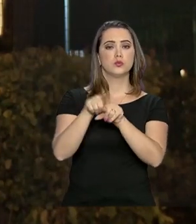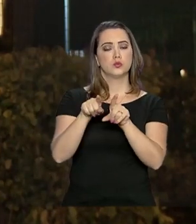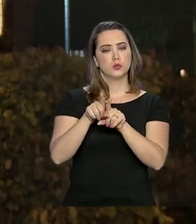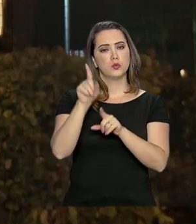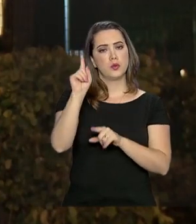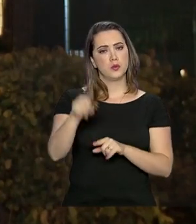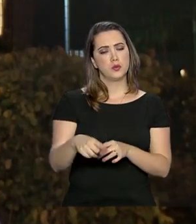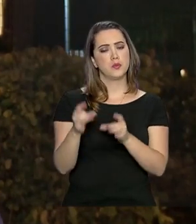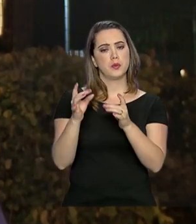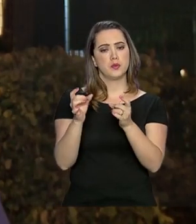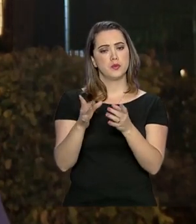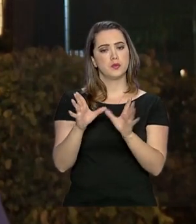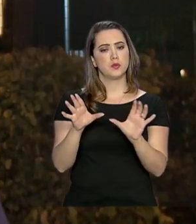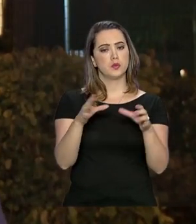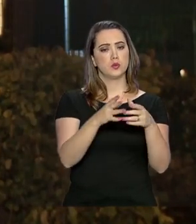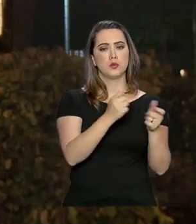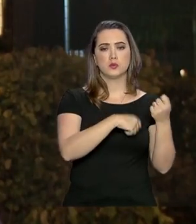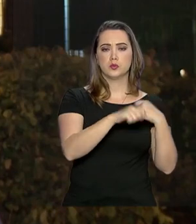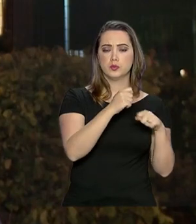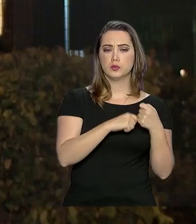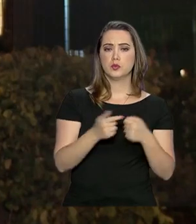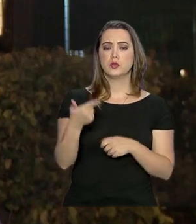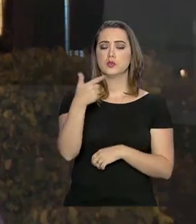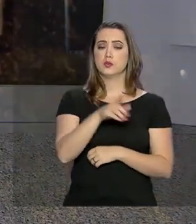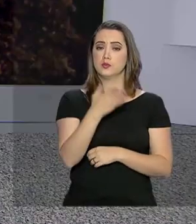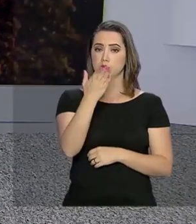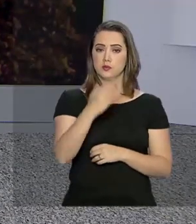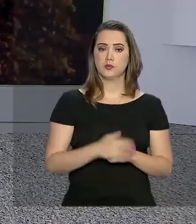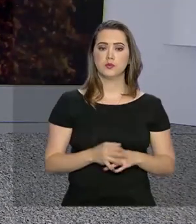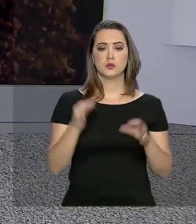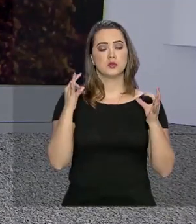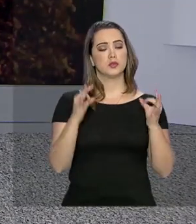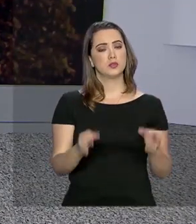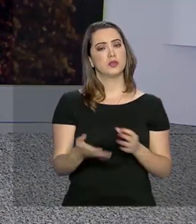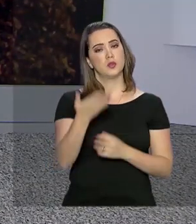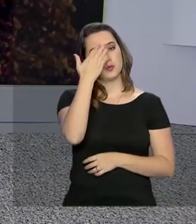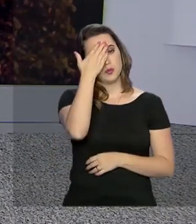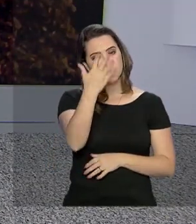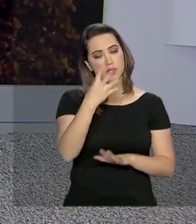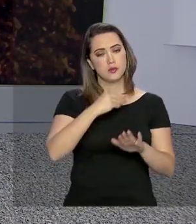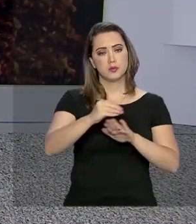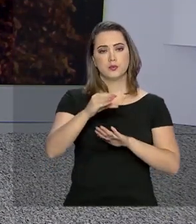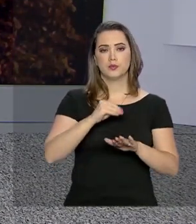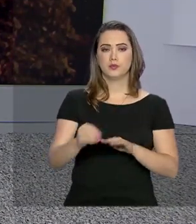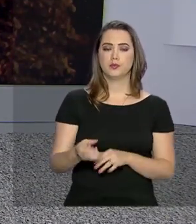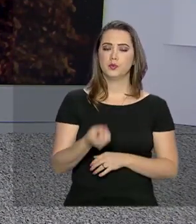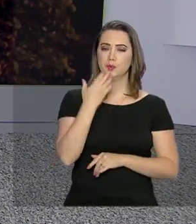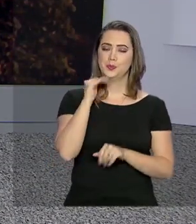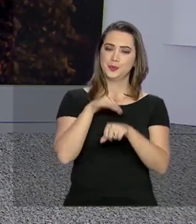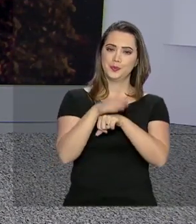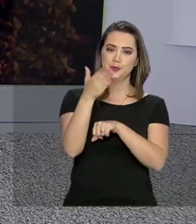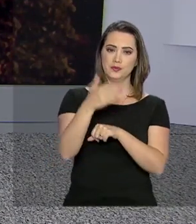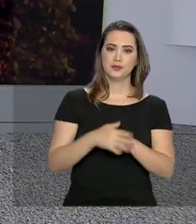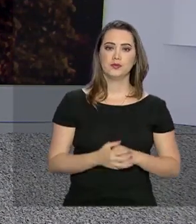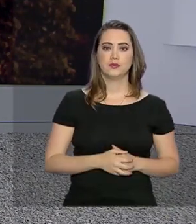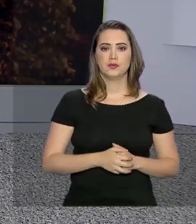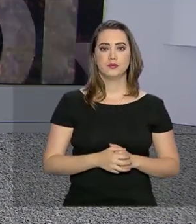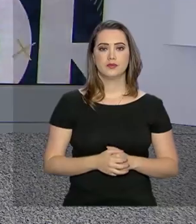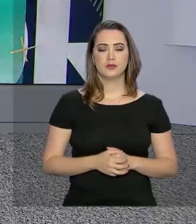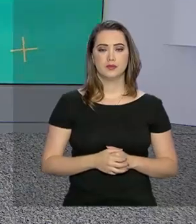comerciais dessas economias. Eu volto com você, Roberto. Tá certo, Pablo. Obrigado pelas informações e uma boa noite para você.